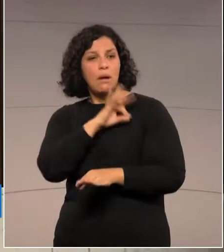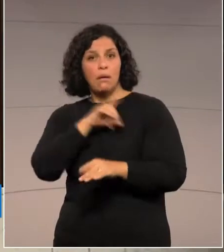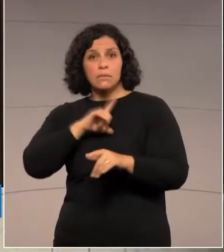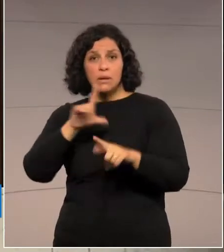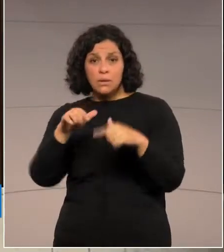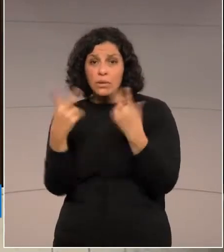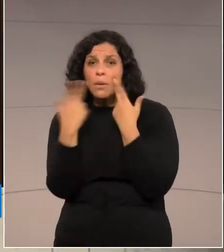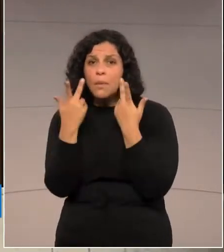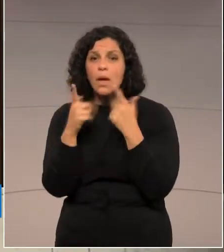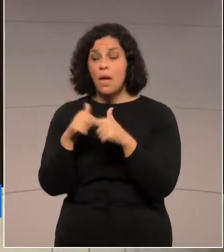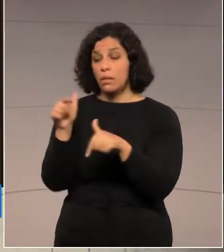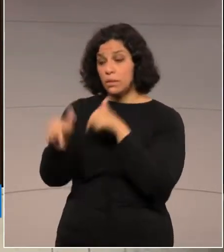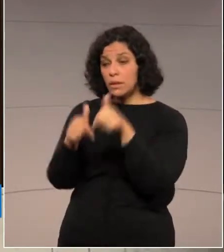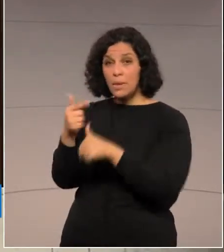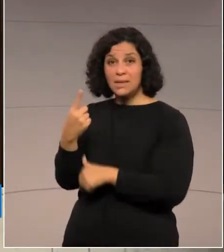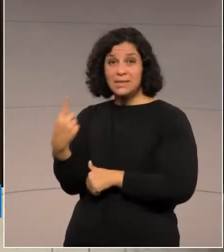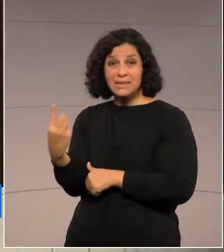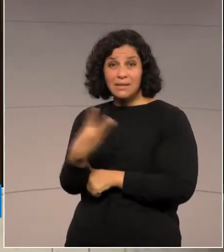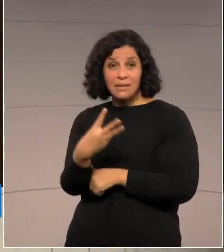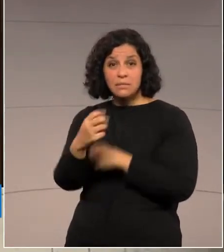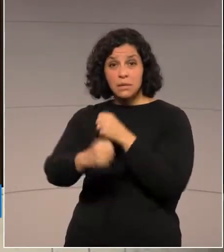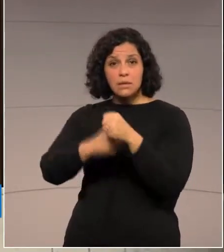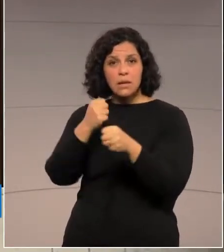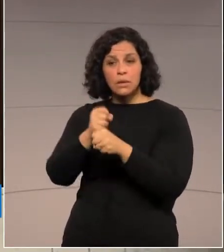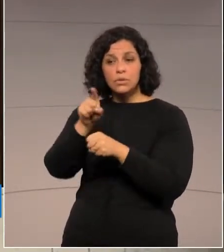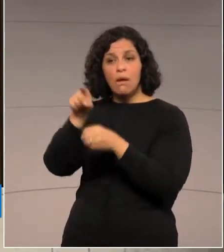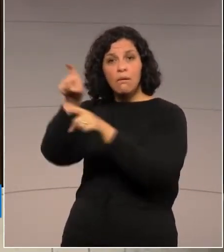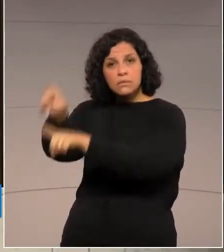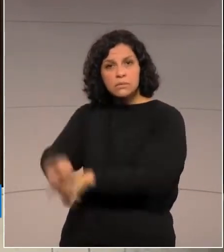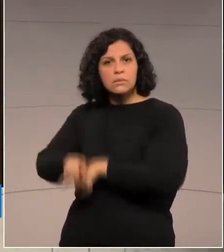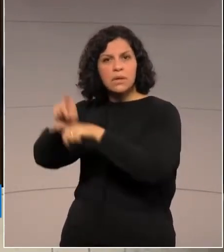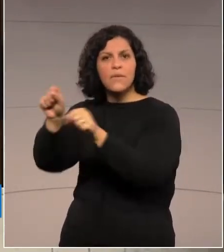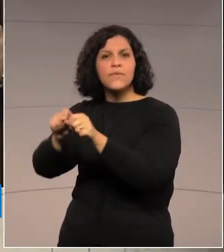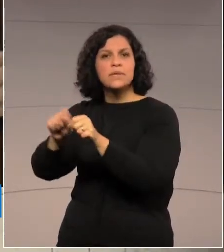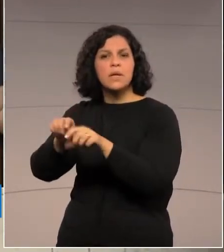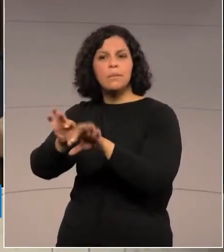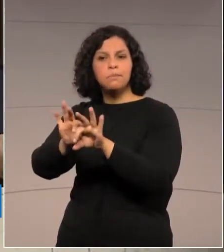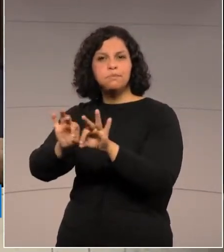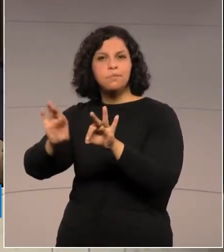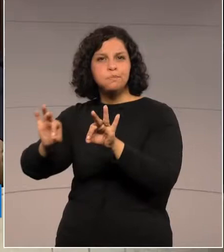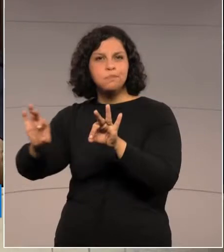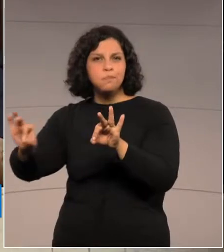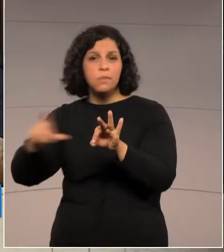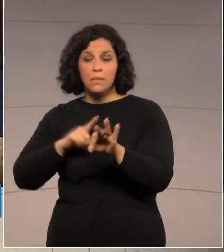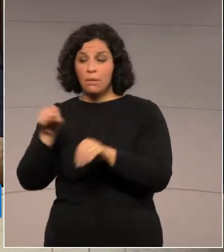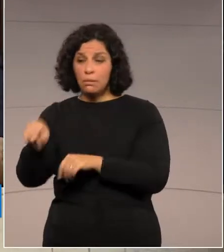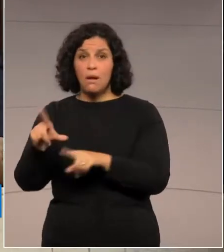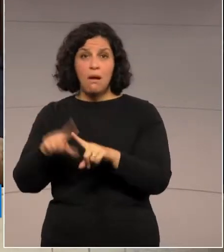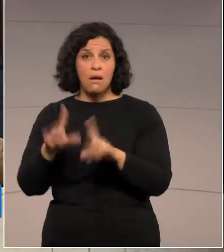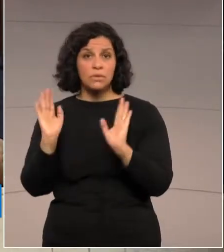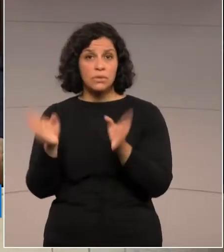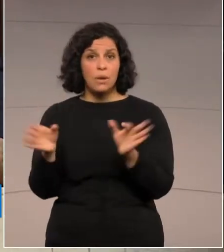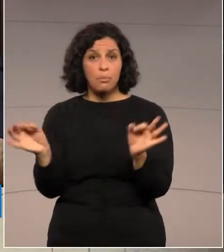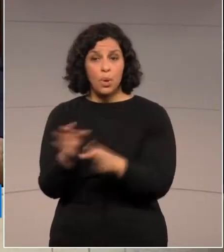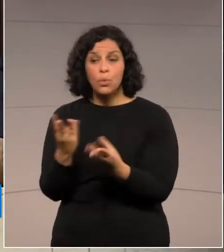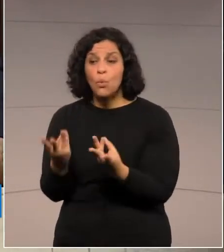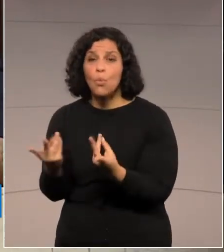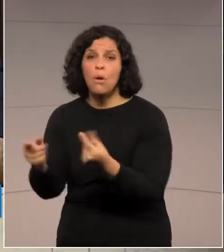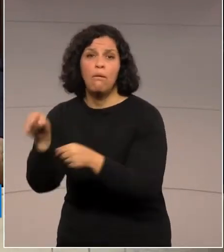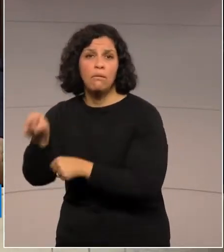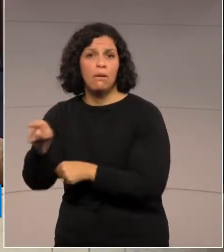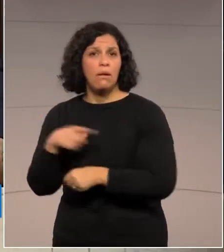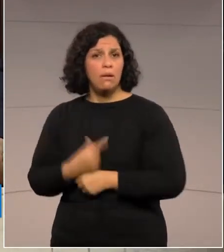Quem trabalha há 13 anos lá nesse sítio produzindo linguiça de qualidade?